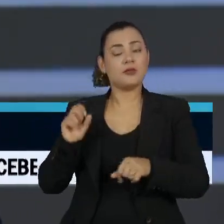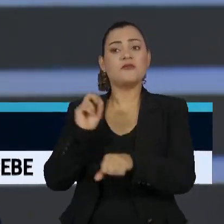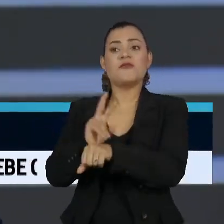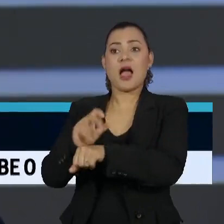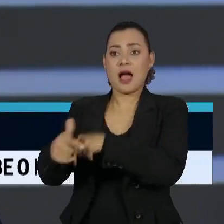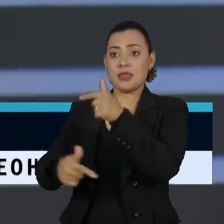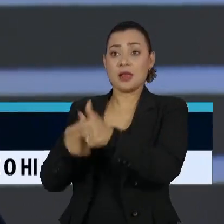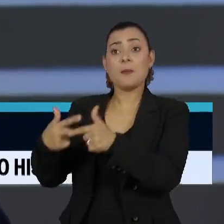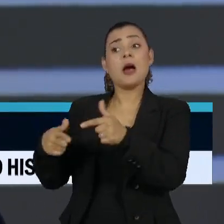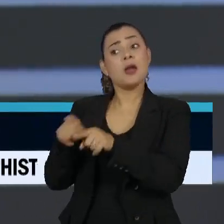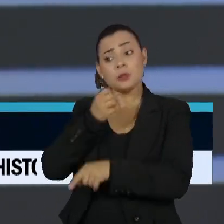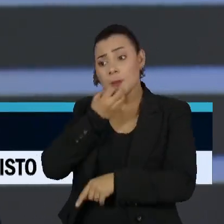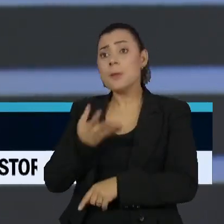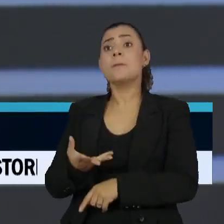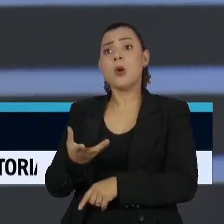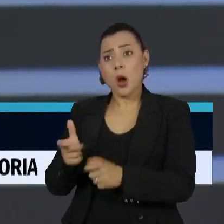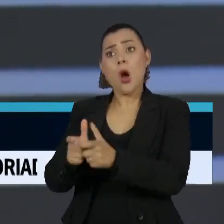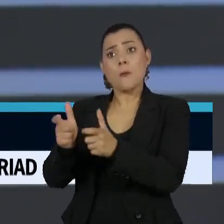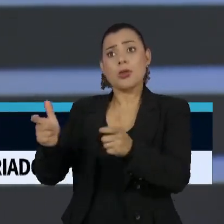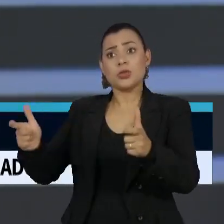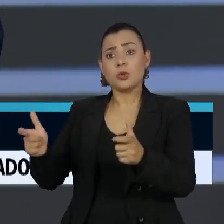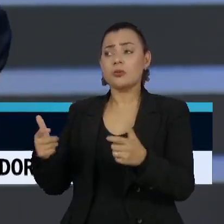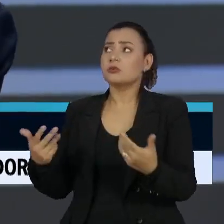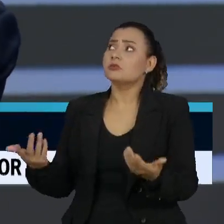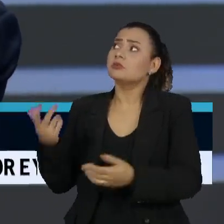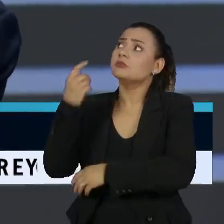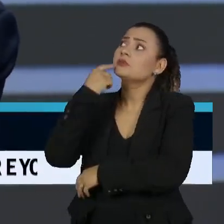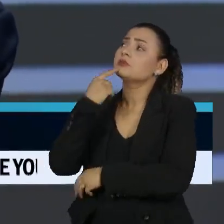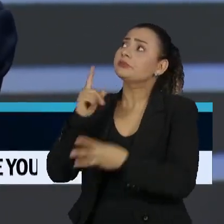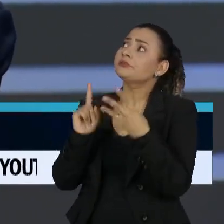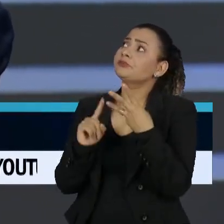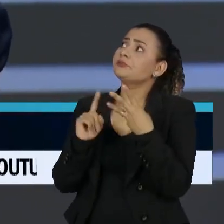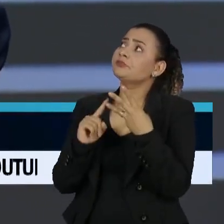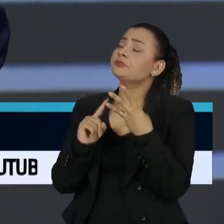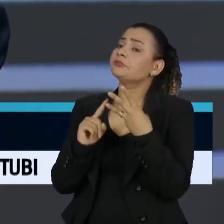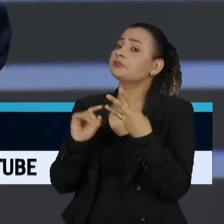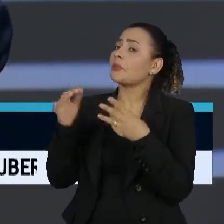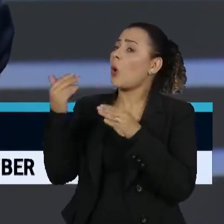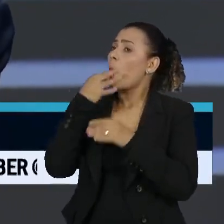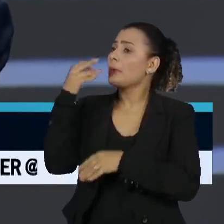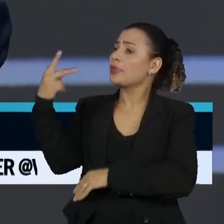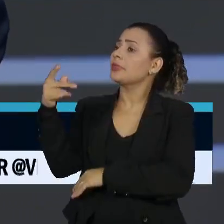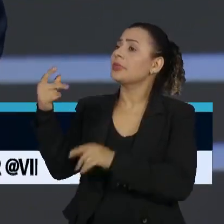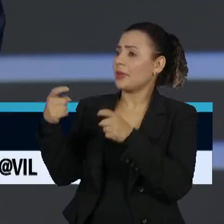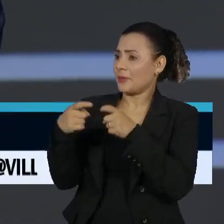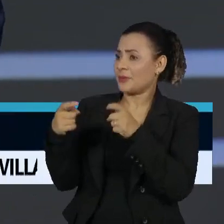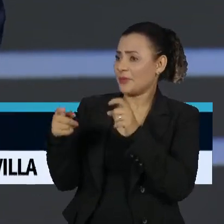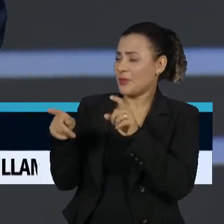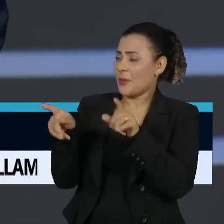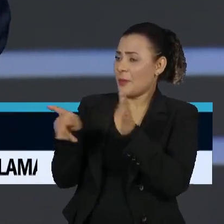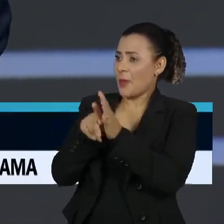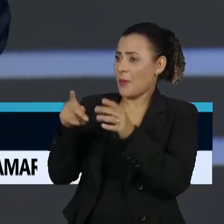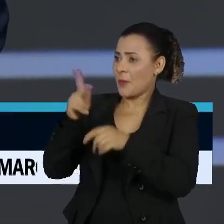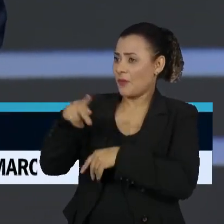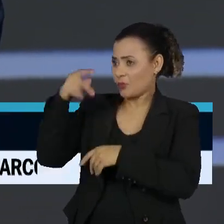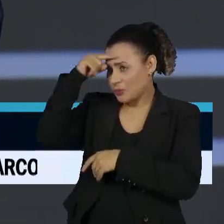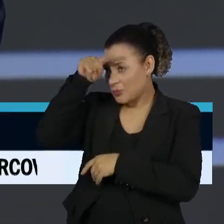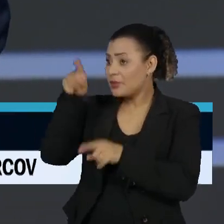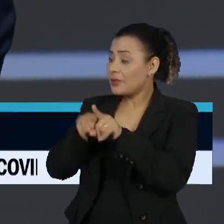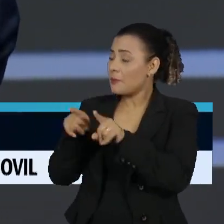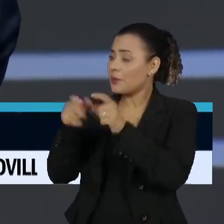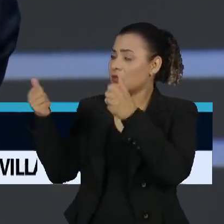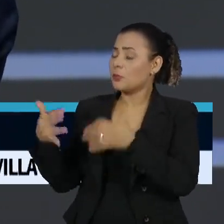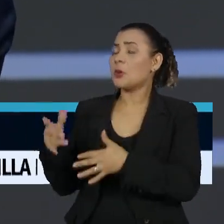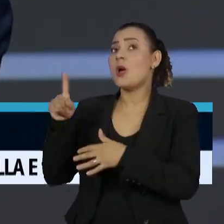razoavelmente bom. Então, só resta a questão que o colega Zé Ficino bem colocou. É o noticiário da reforma ministerial.